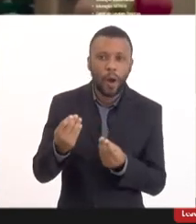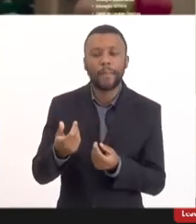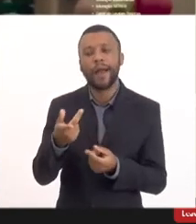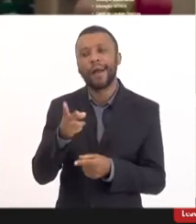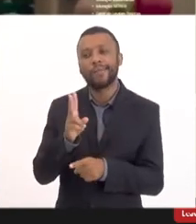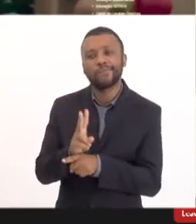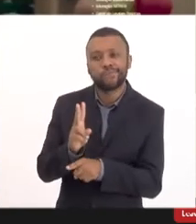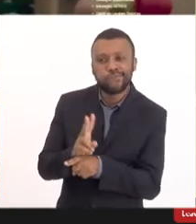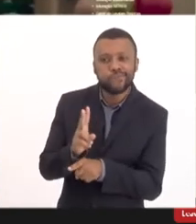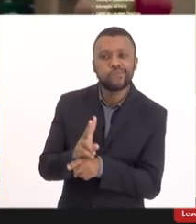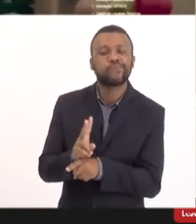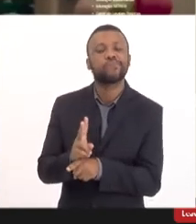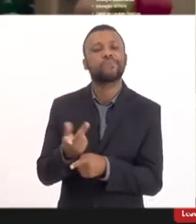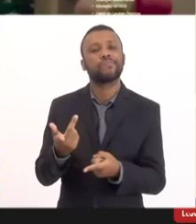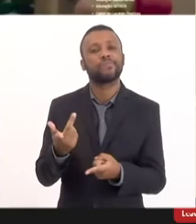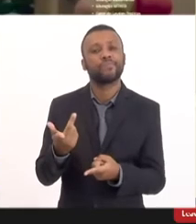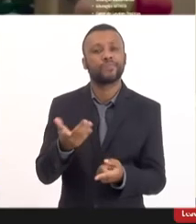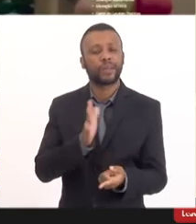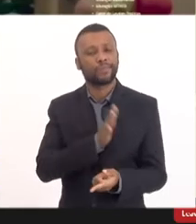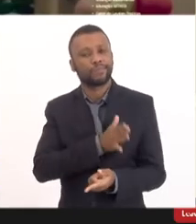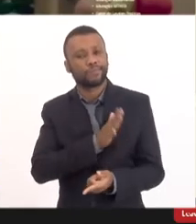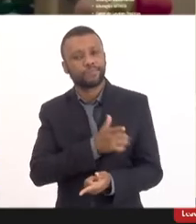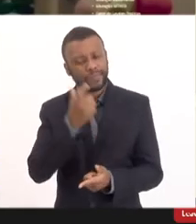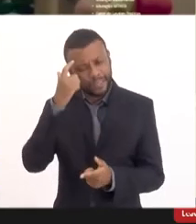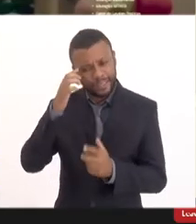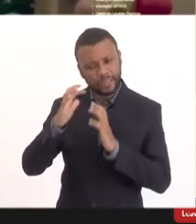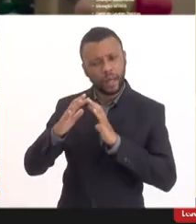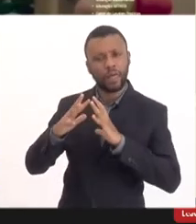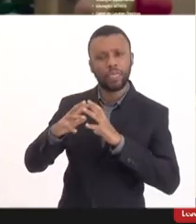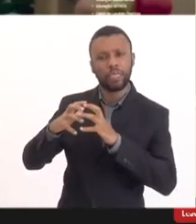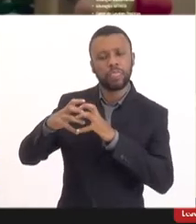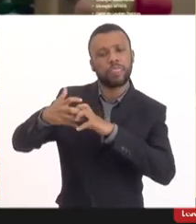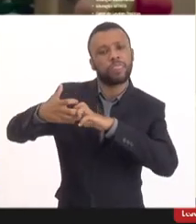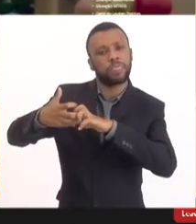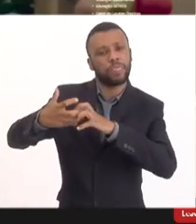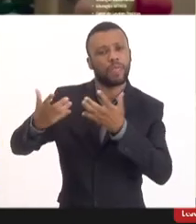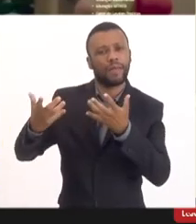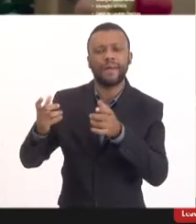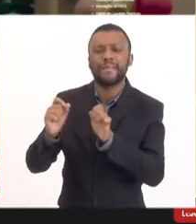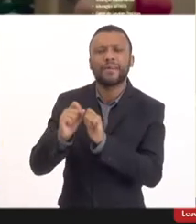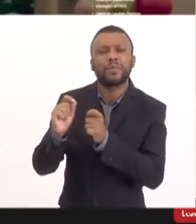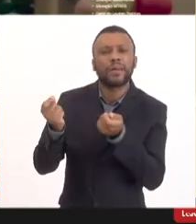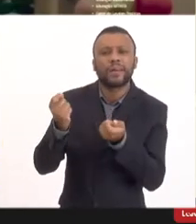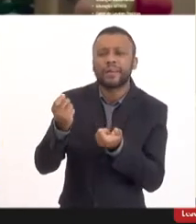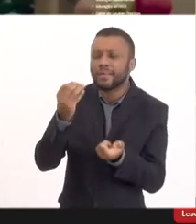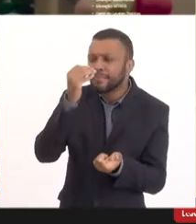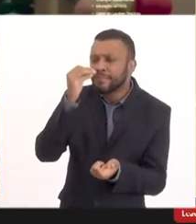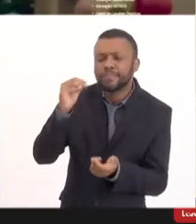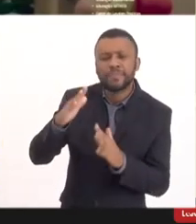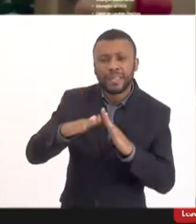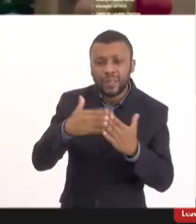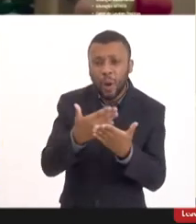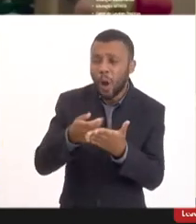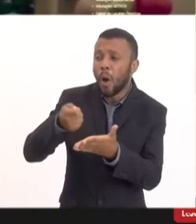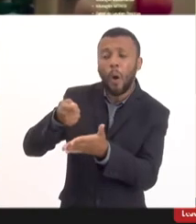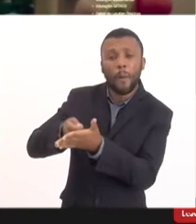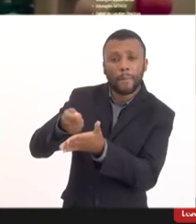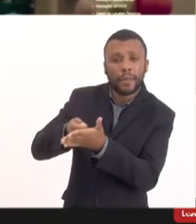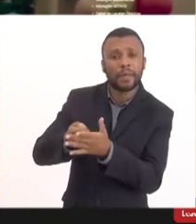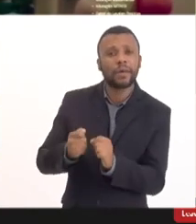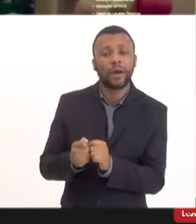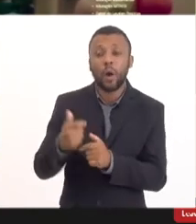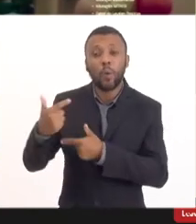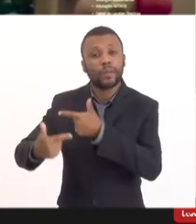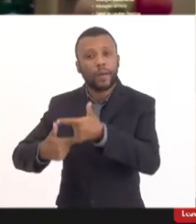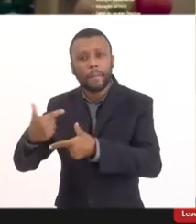cerebrovascular cardiovascular neurodegenerativa e aí fica fazendo o que quem que importa com isso a escola que te obriga o emprego que te